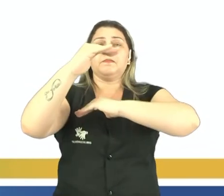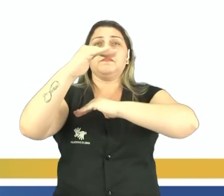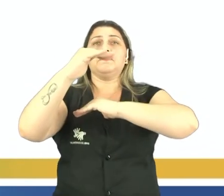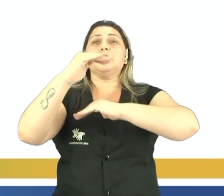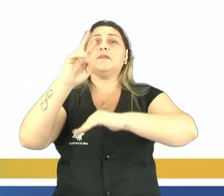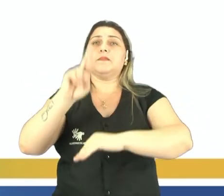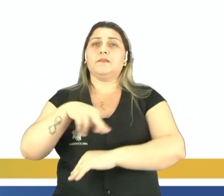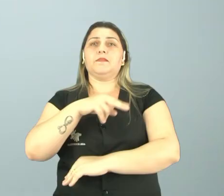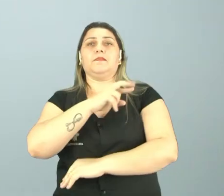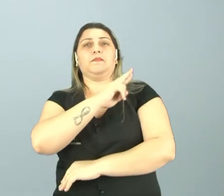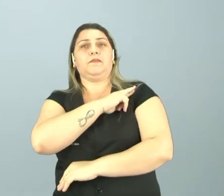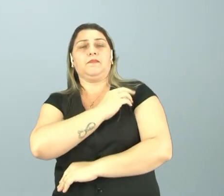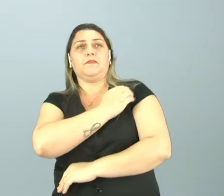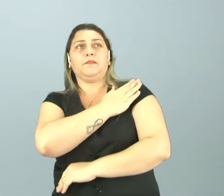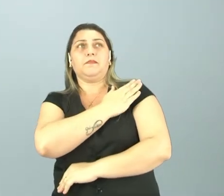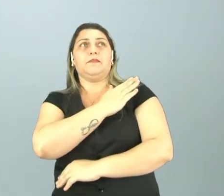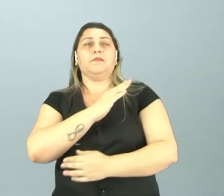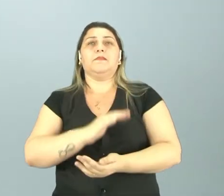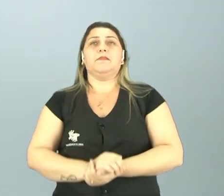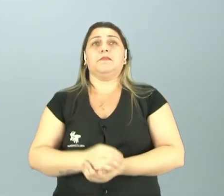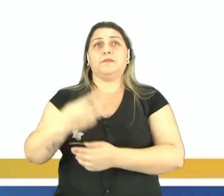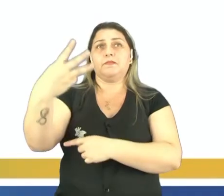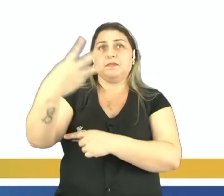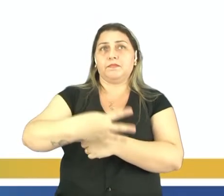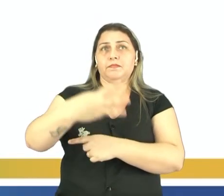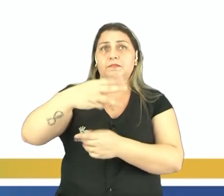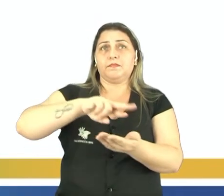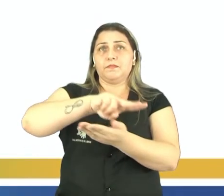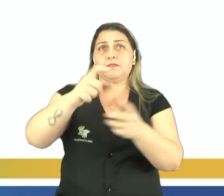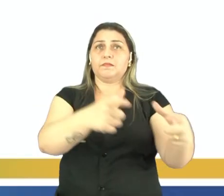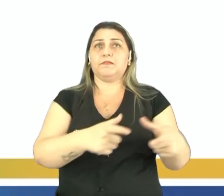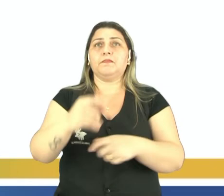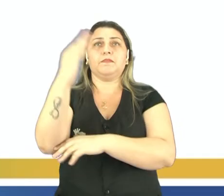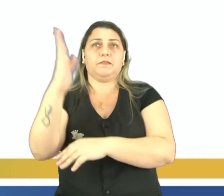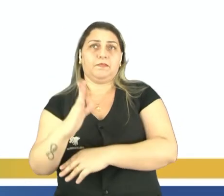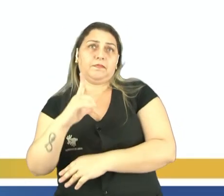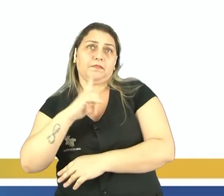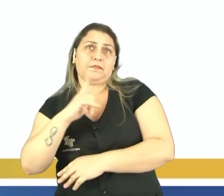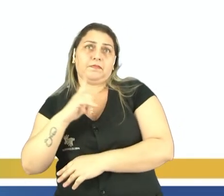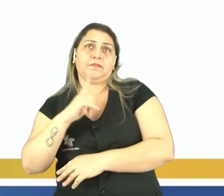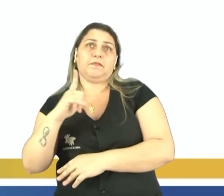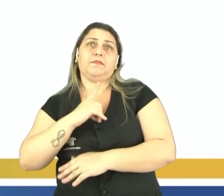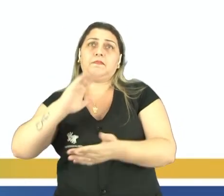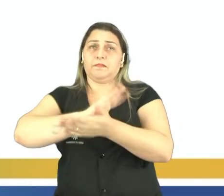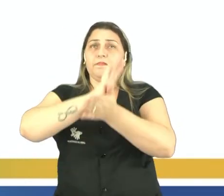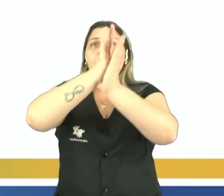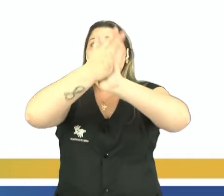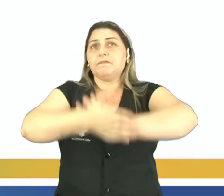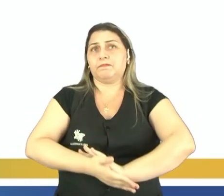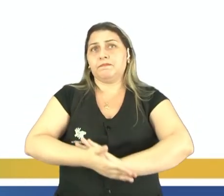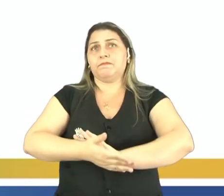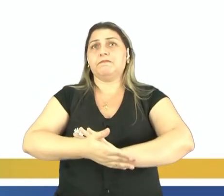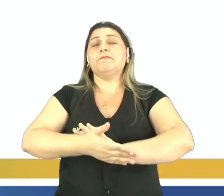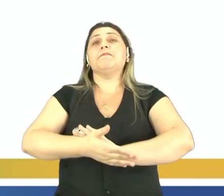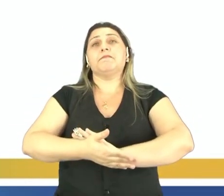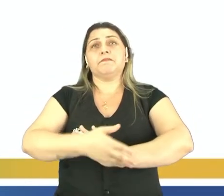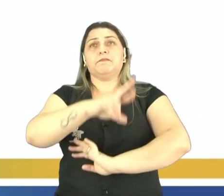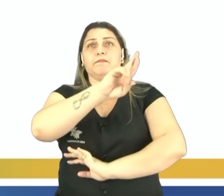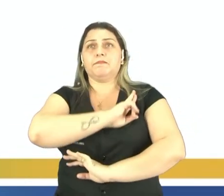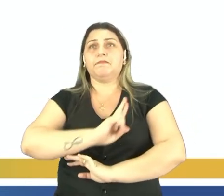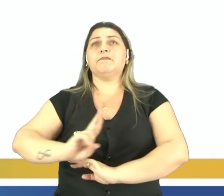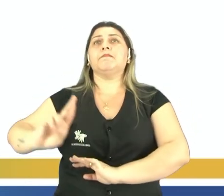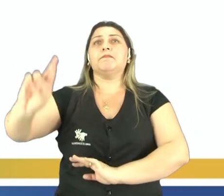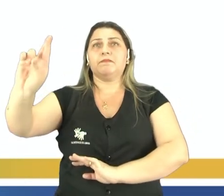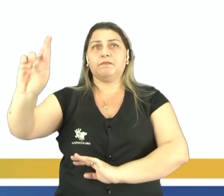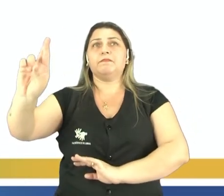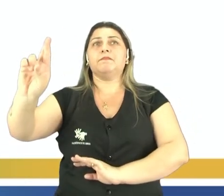isso é o é o racismo. A três, né? Em vários lugares do Brasil, ainda existe muita discriminação